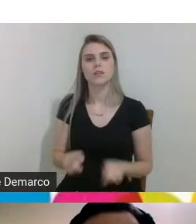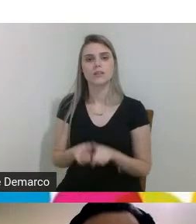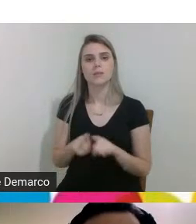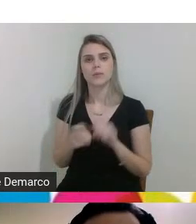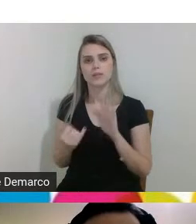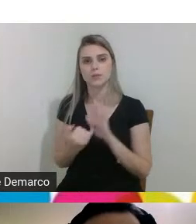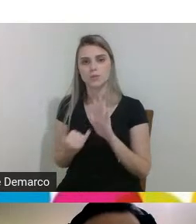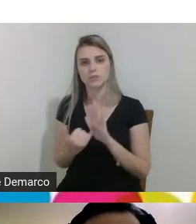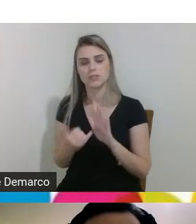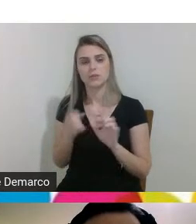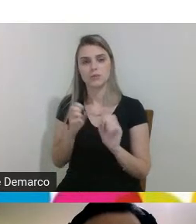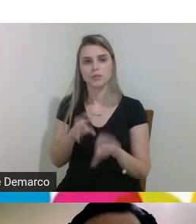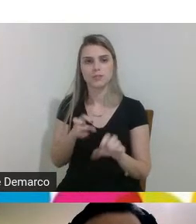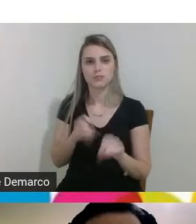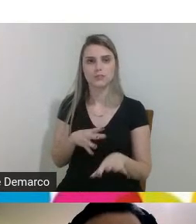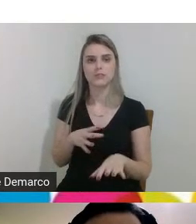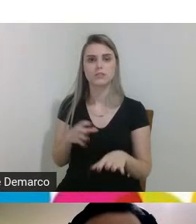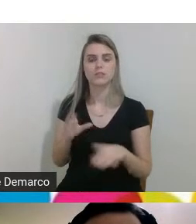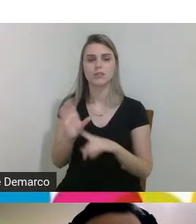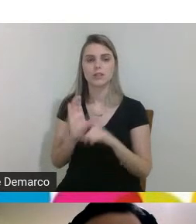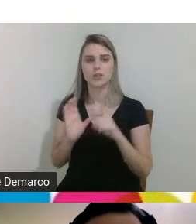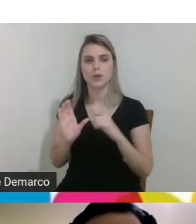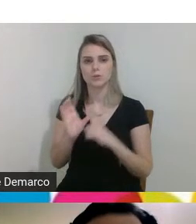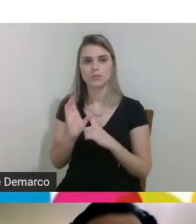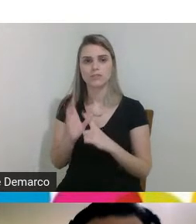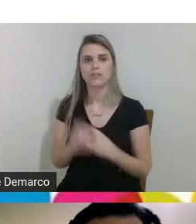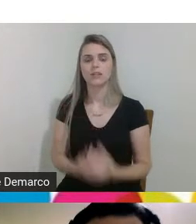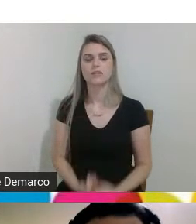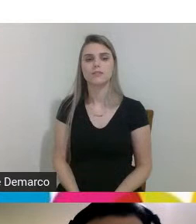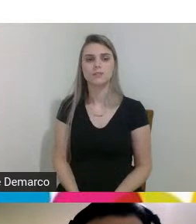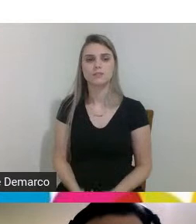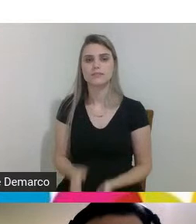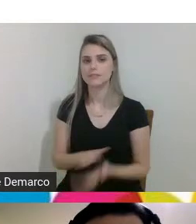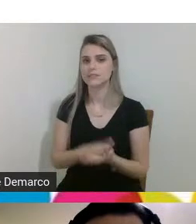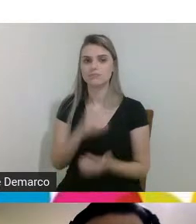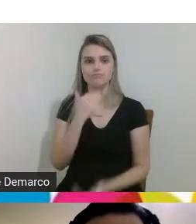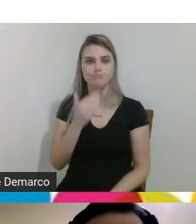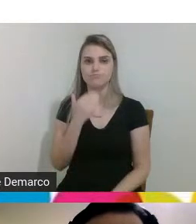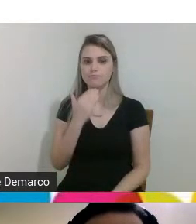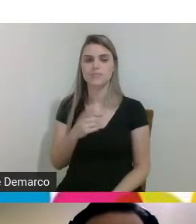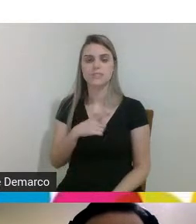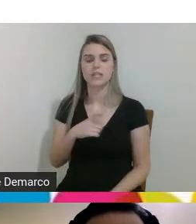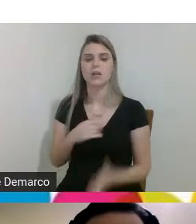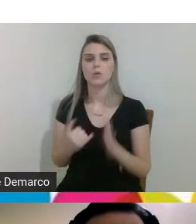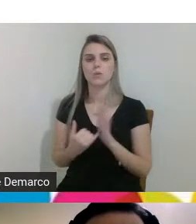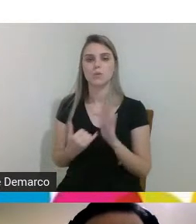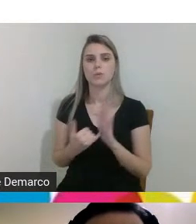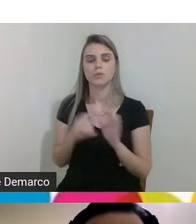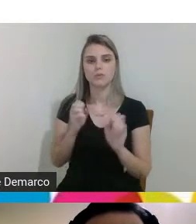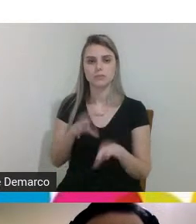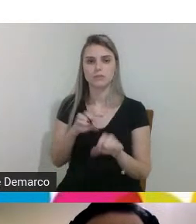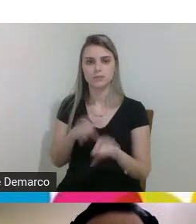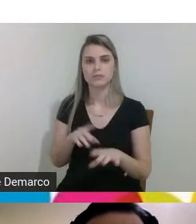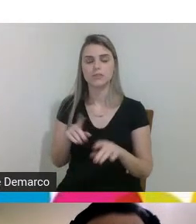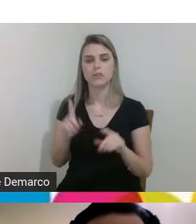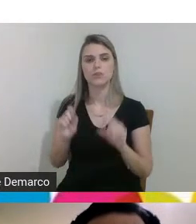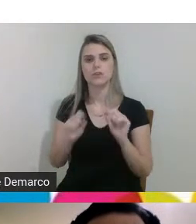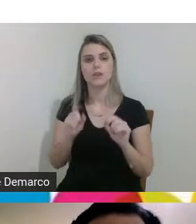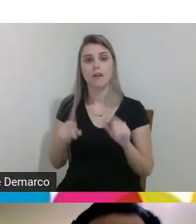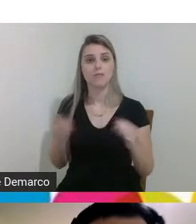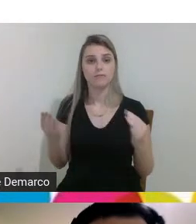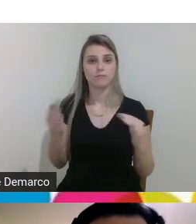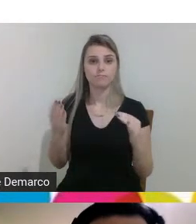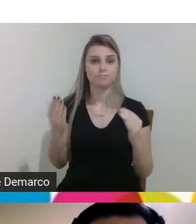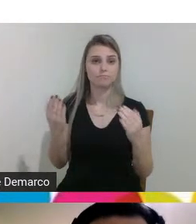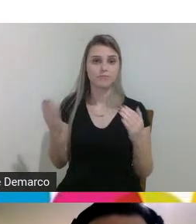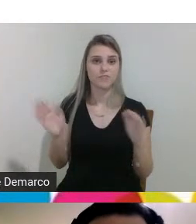ensino e comunidade né de nada adianta ter uma instituição de ensino que ela é fechada nela mesma